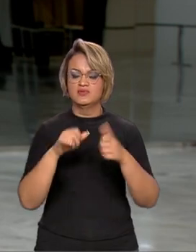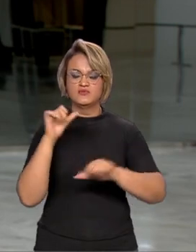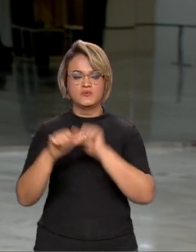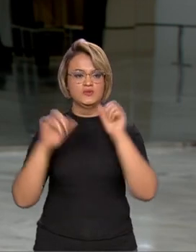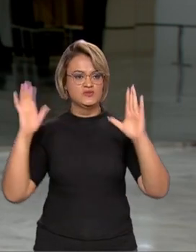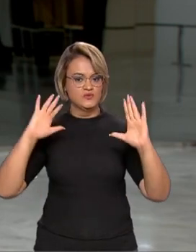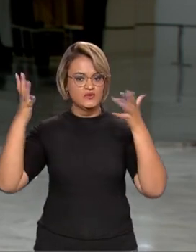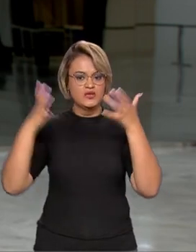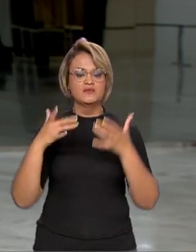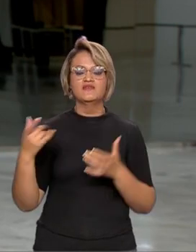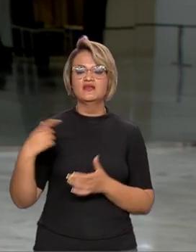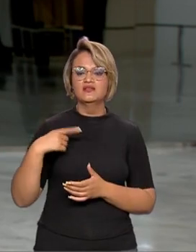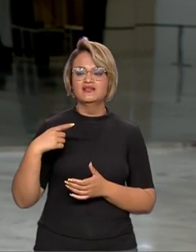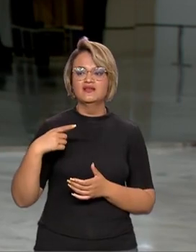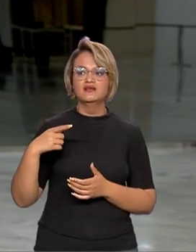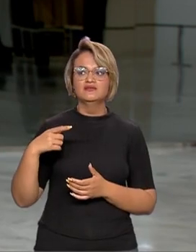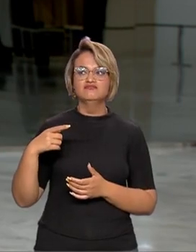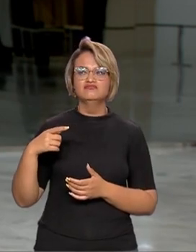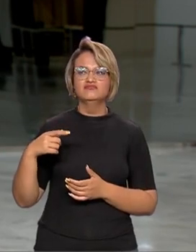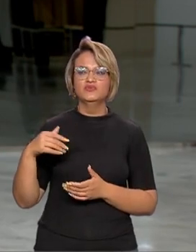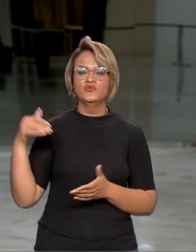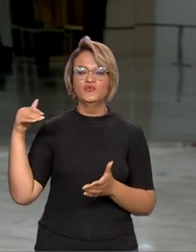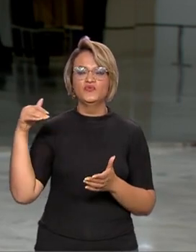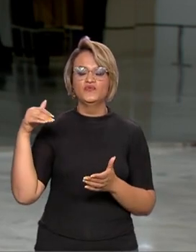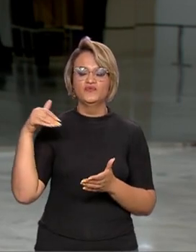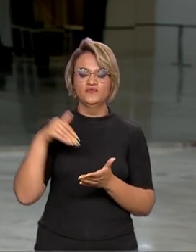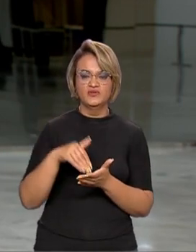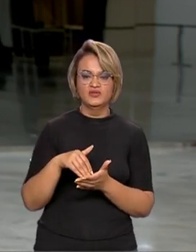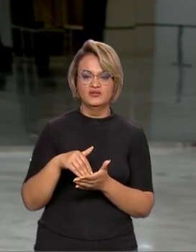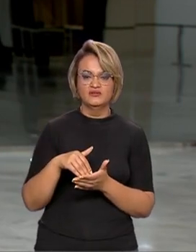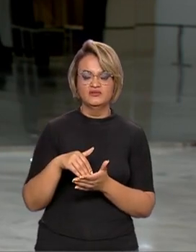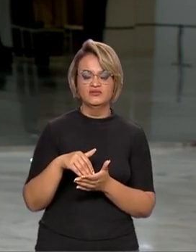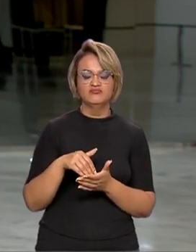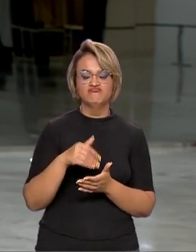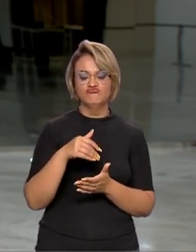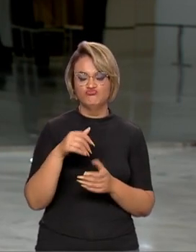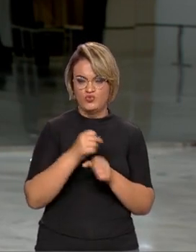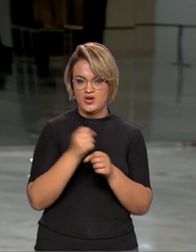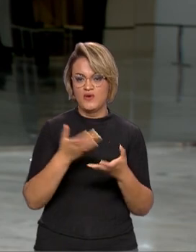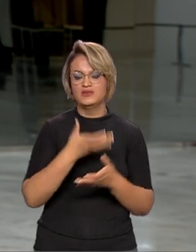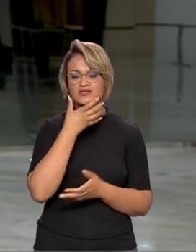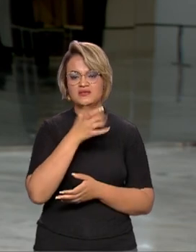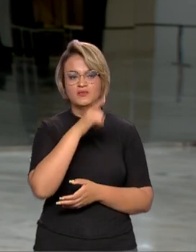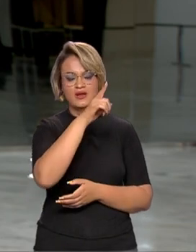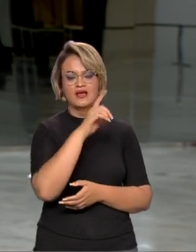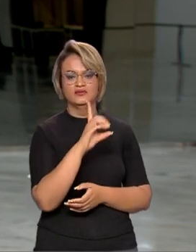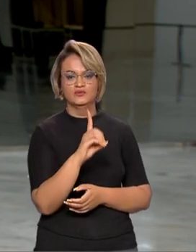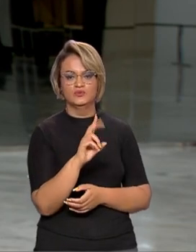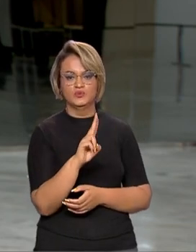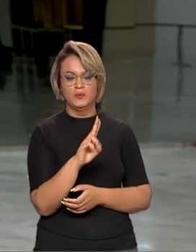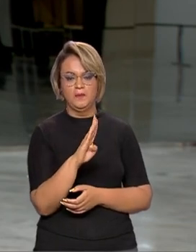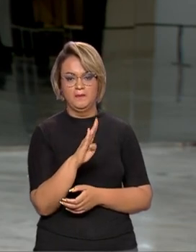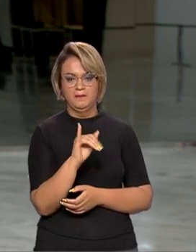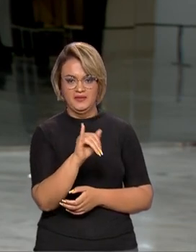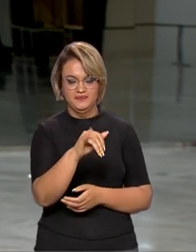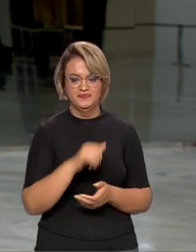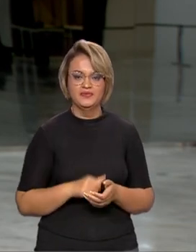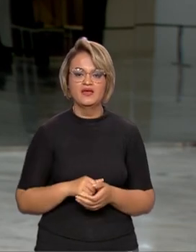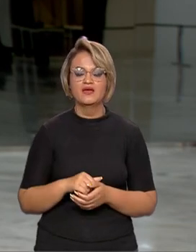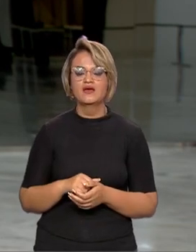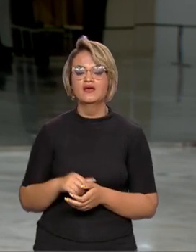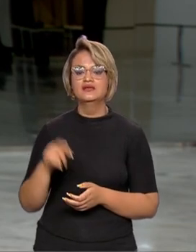será realizada no fim do ano em Dubai. E olha, seguindo então a agenda do presidente Lula,